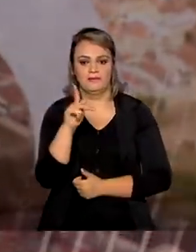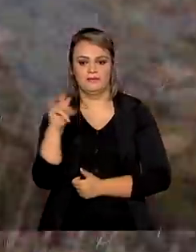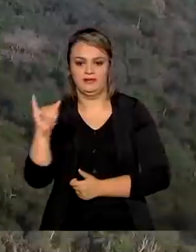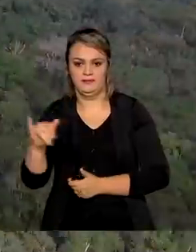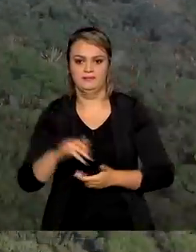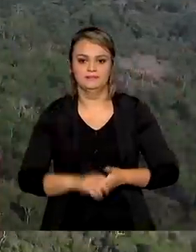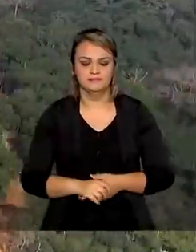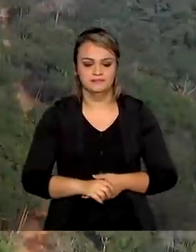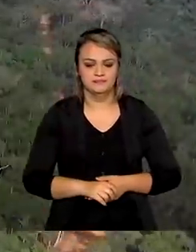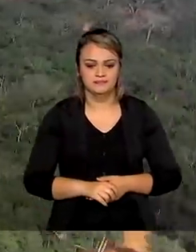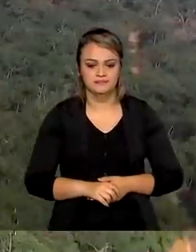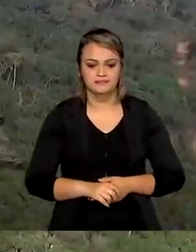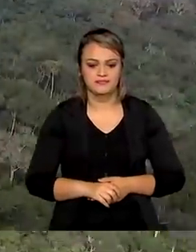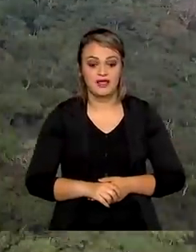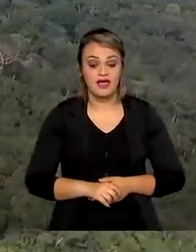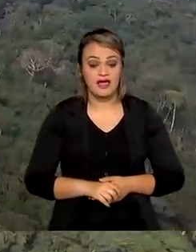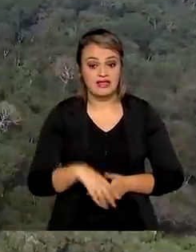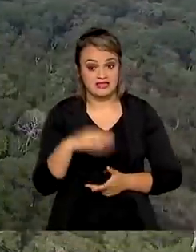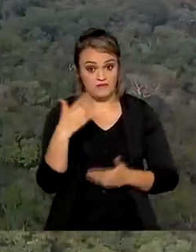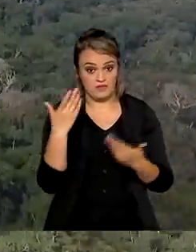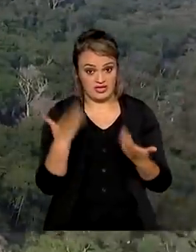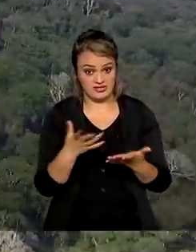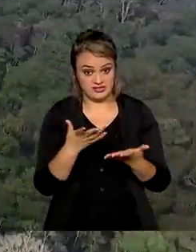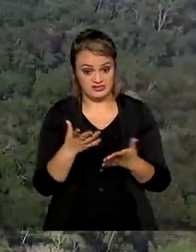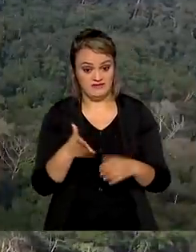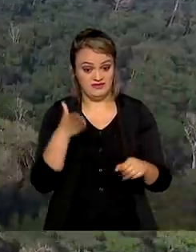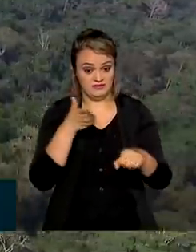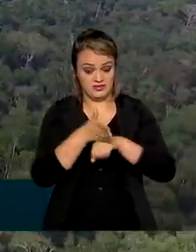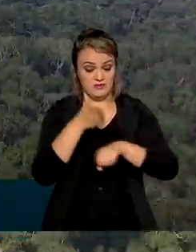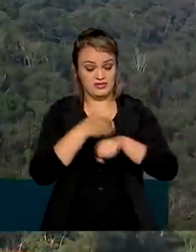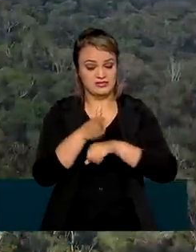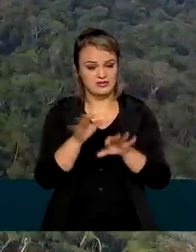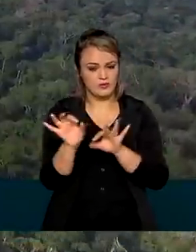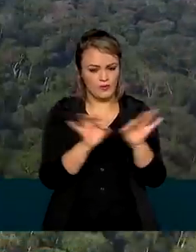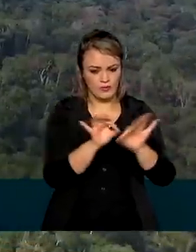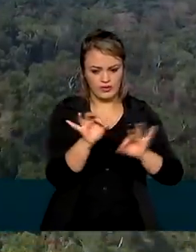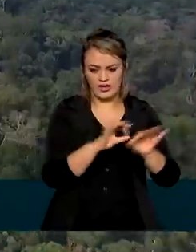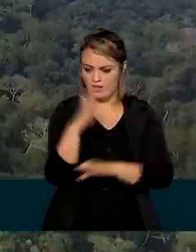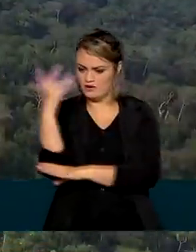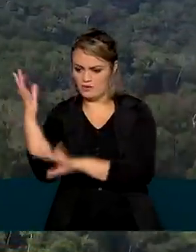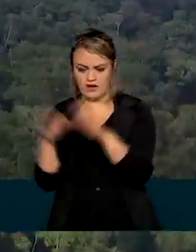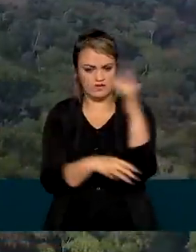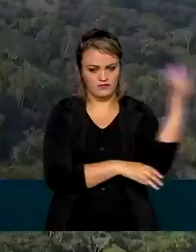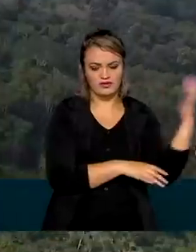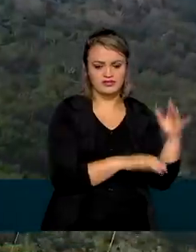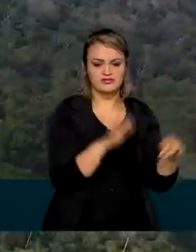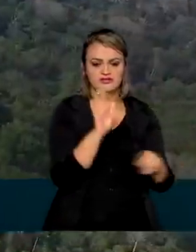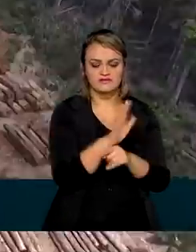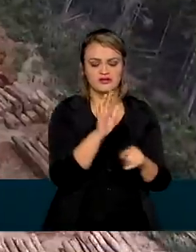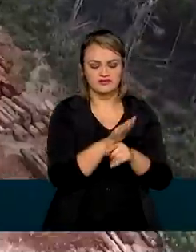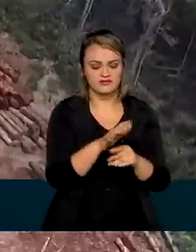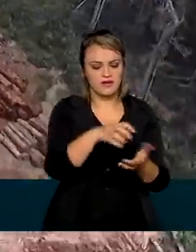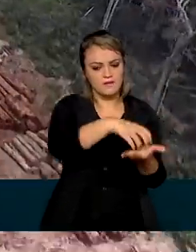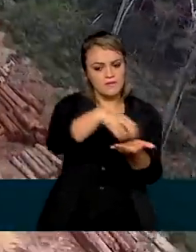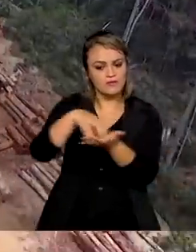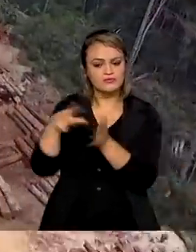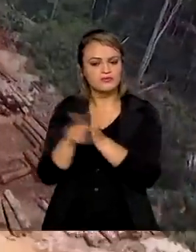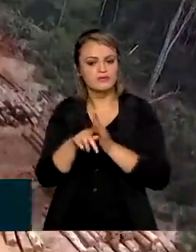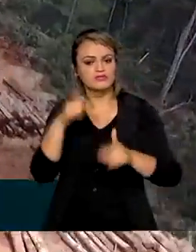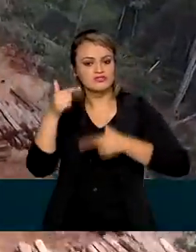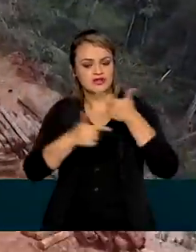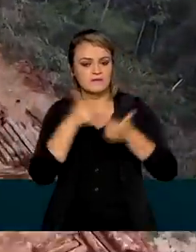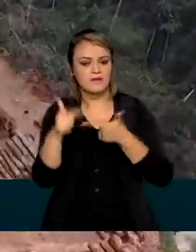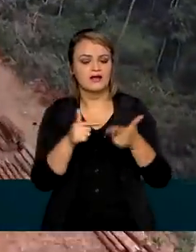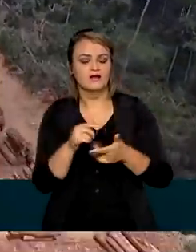A concessão vai permitir o acesso ordenado às florestas e poderá gerar postos de trabalho com a